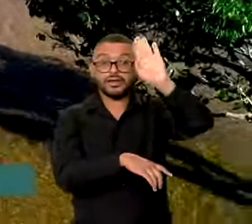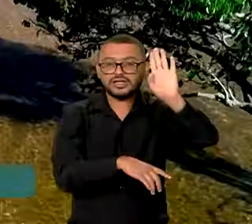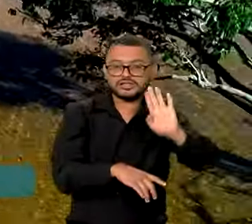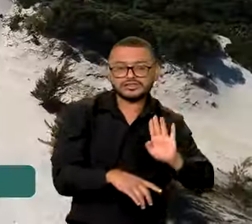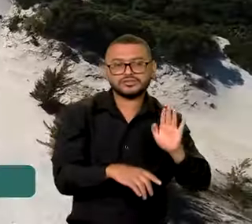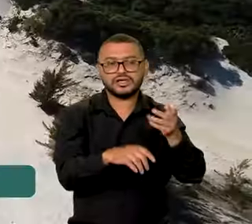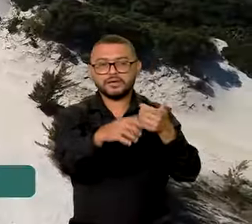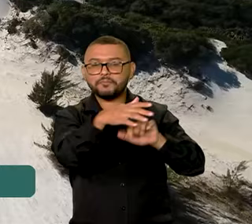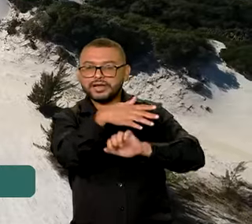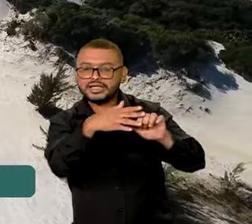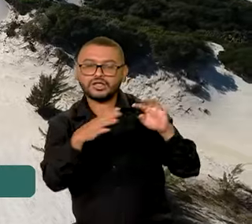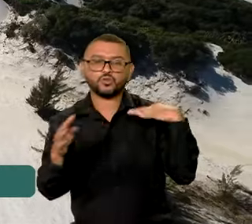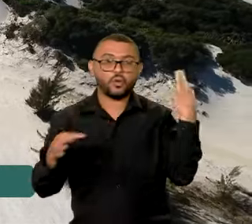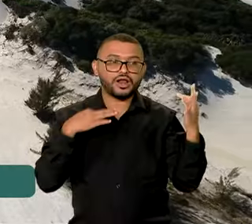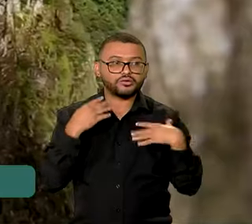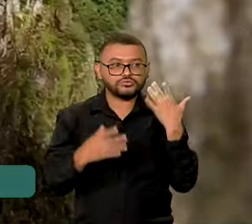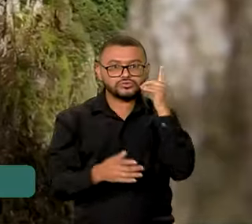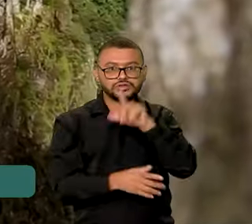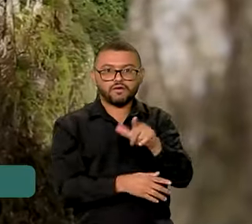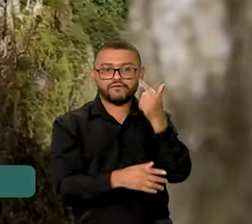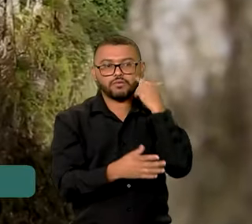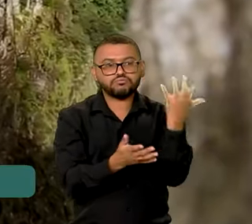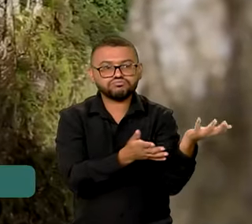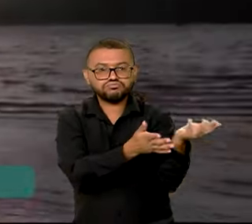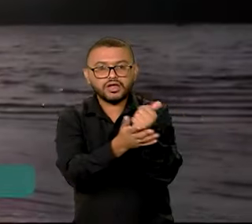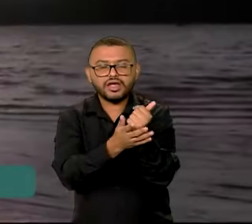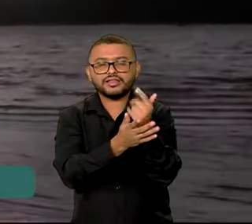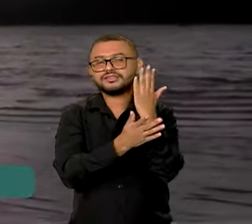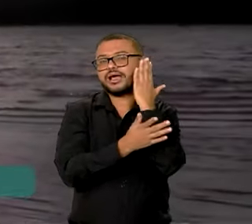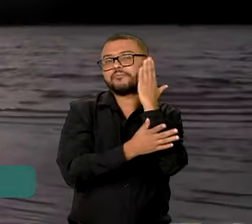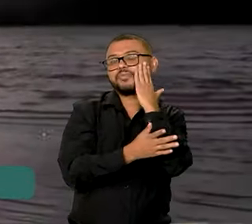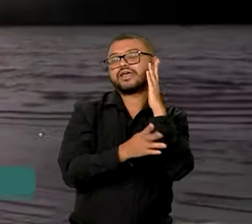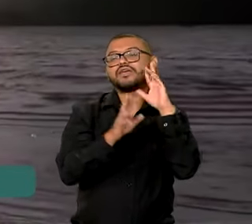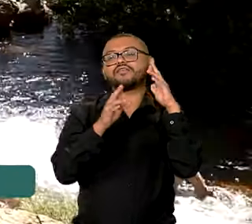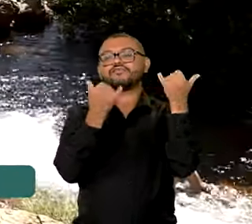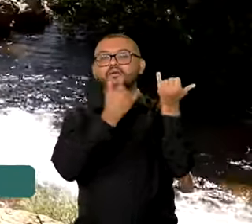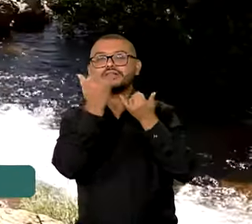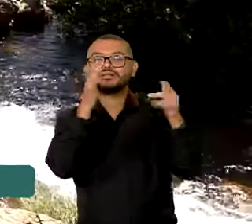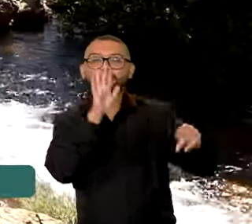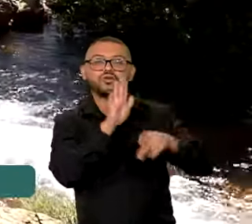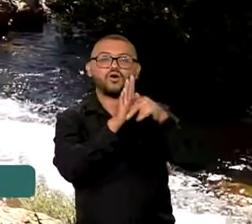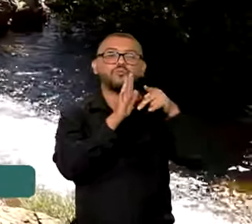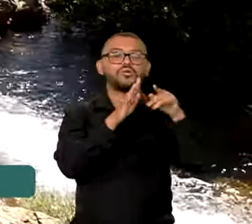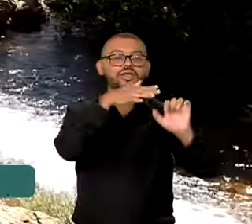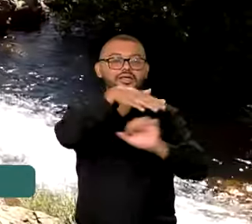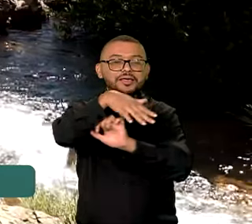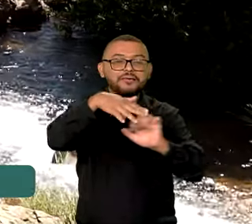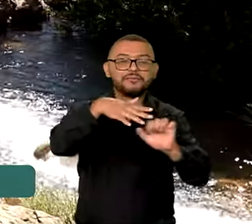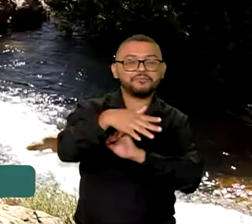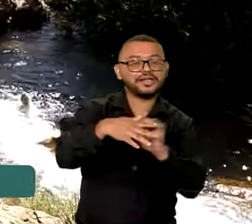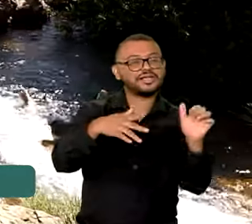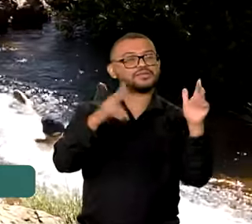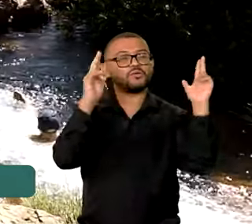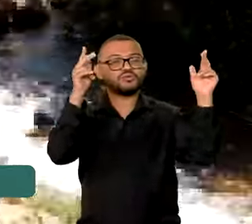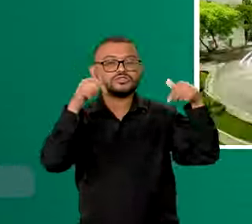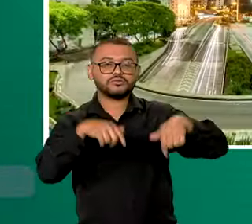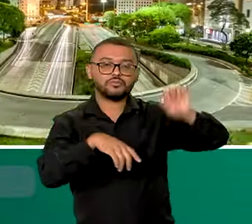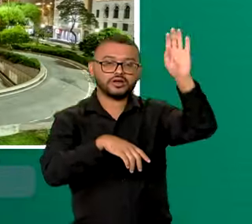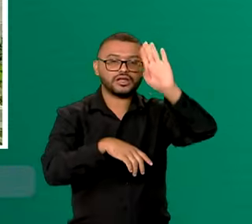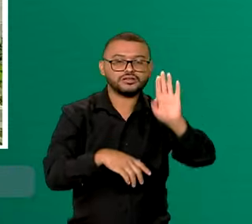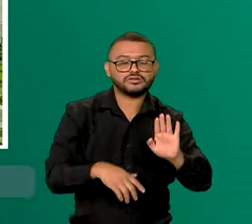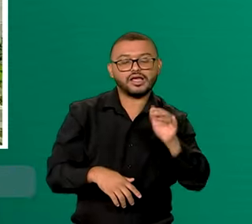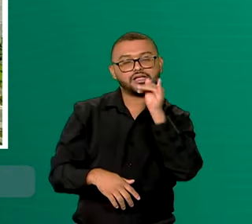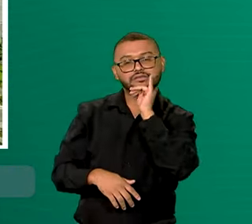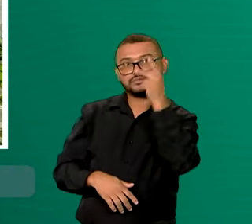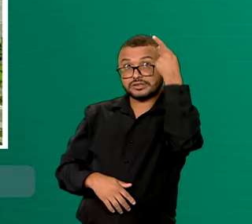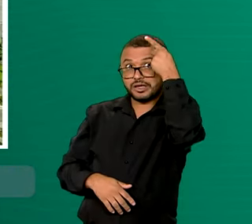Operadoras de Turismo, entidade que reúne e representa as principais operadoras de lazer do Brasil. São